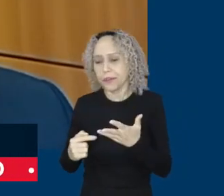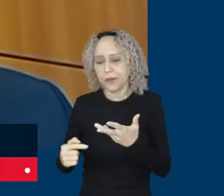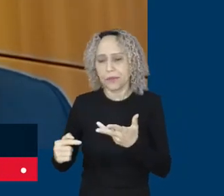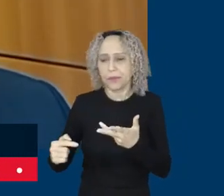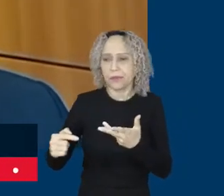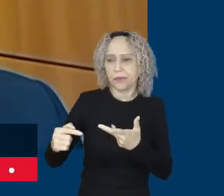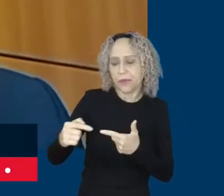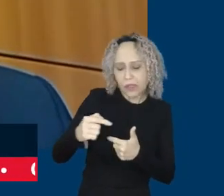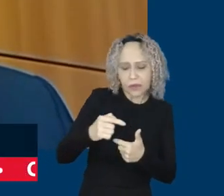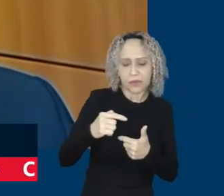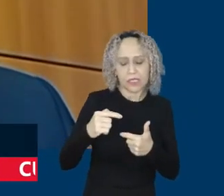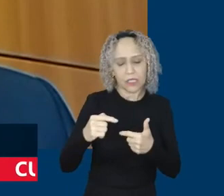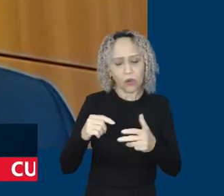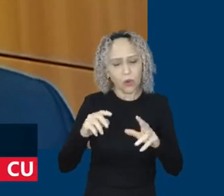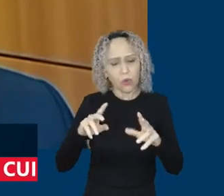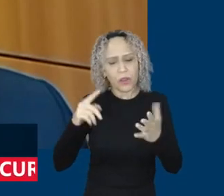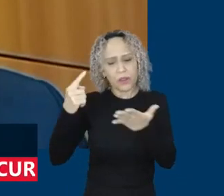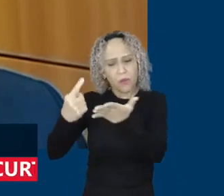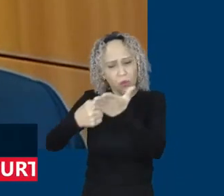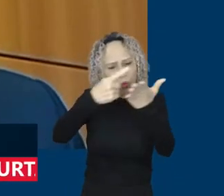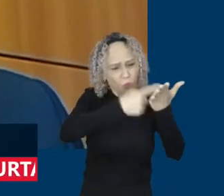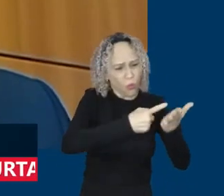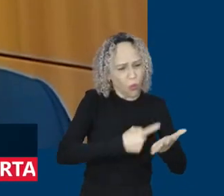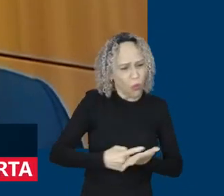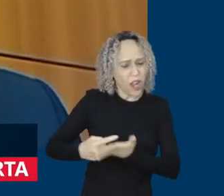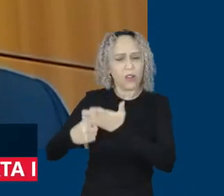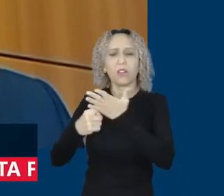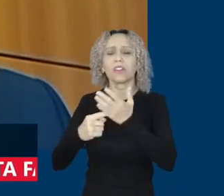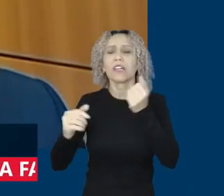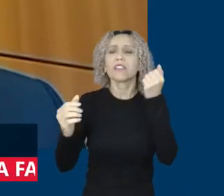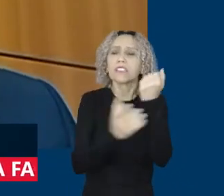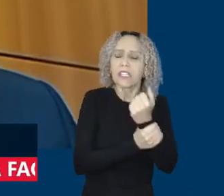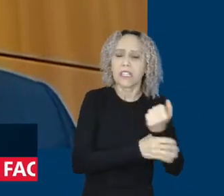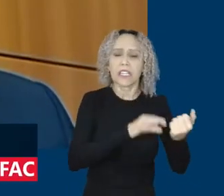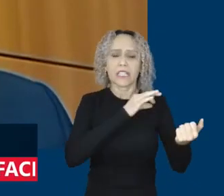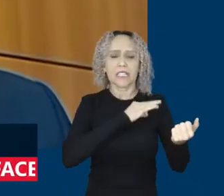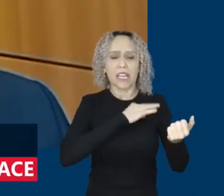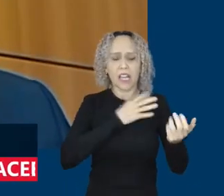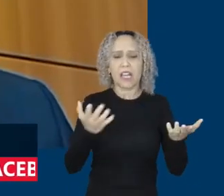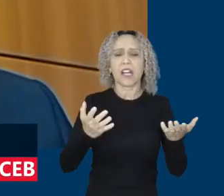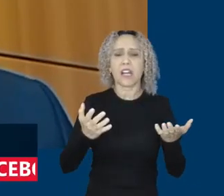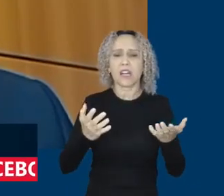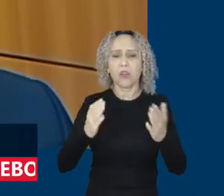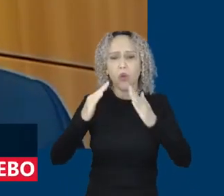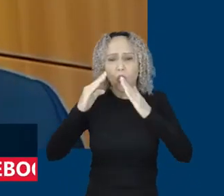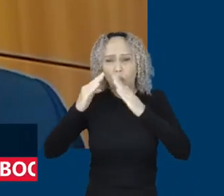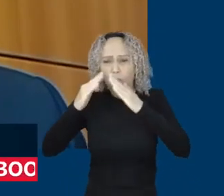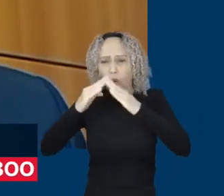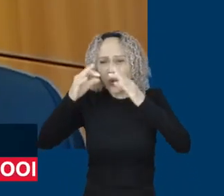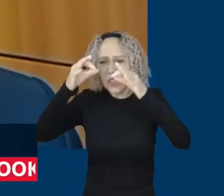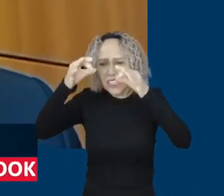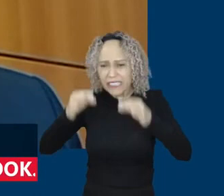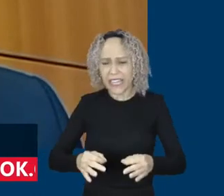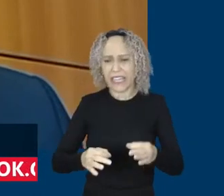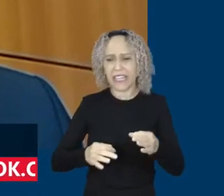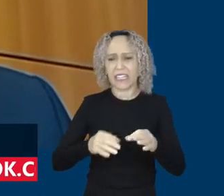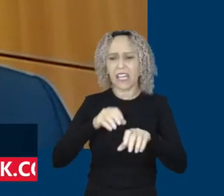salário, garantindo alojamento, garantindo transporte digno, garantindo